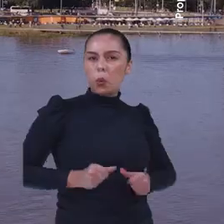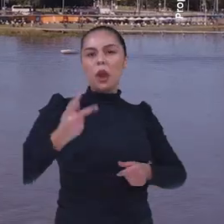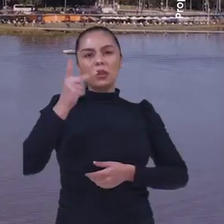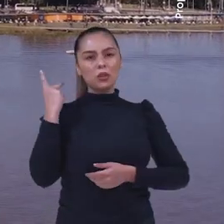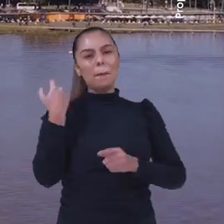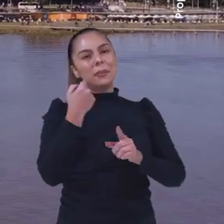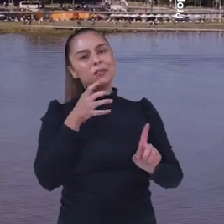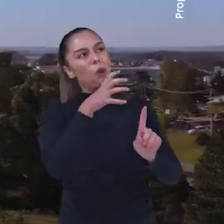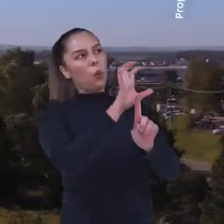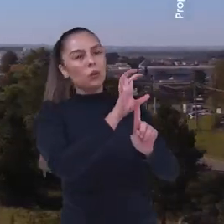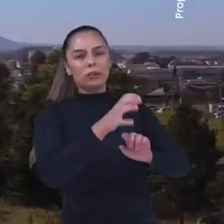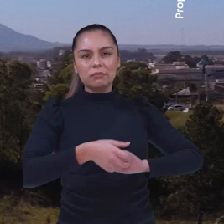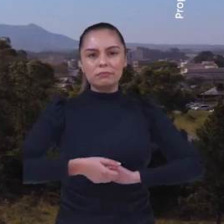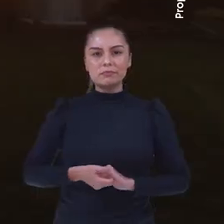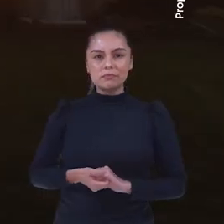combatido